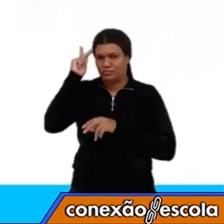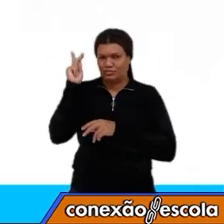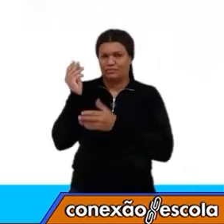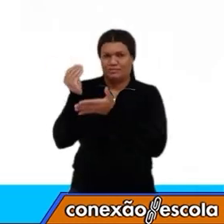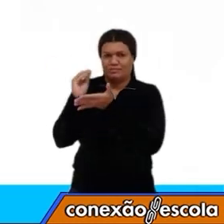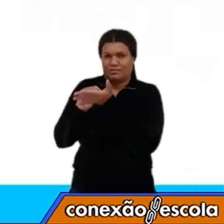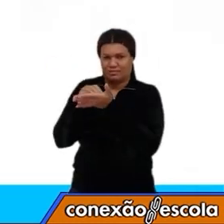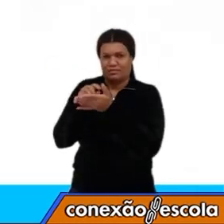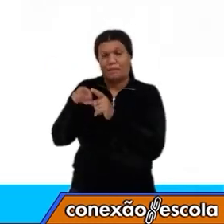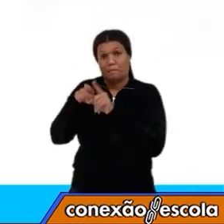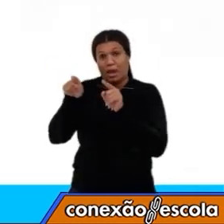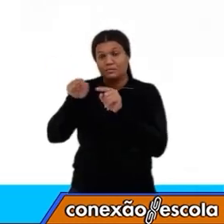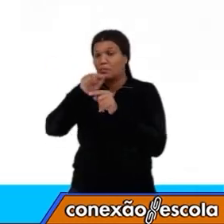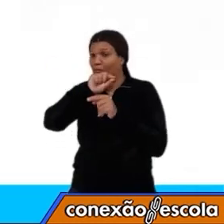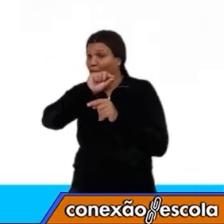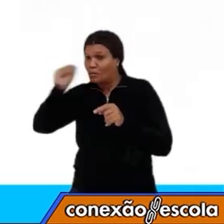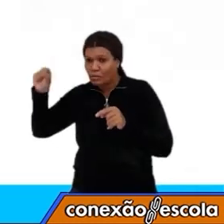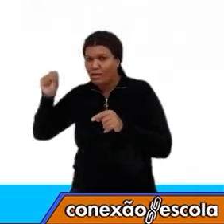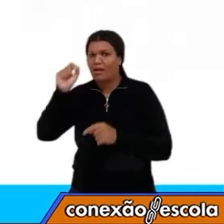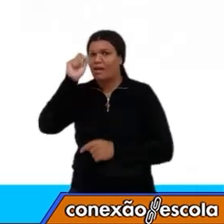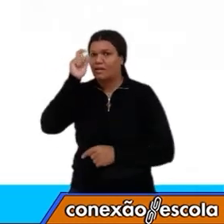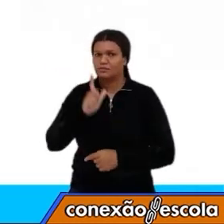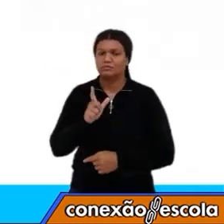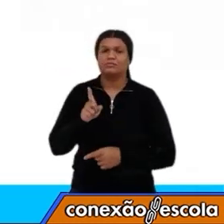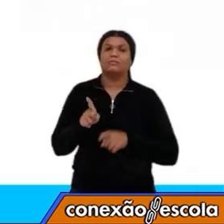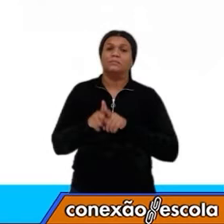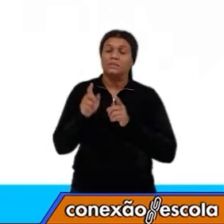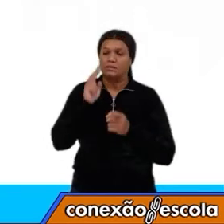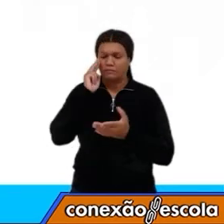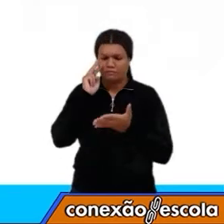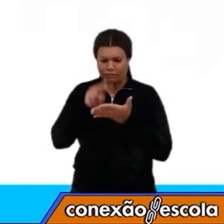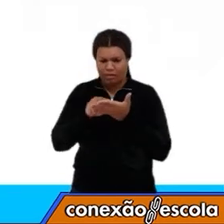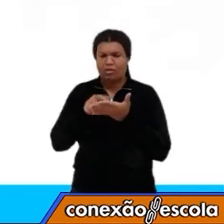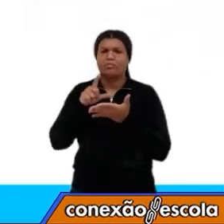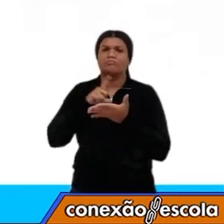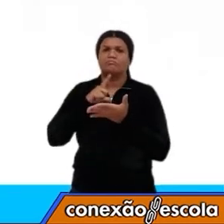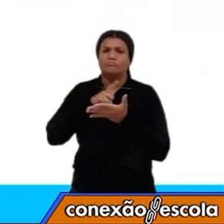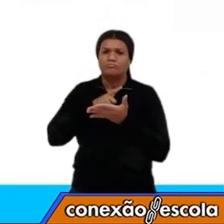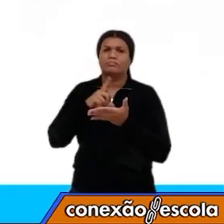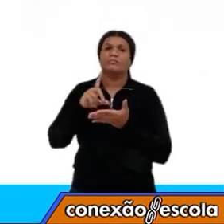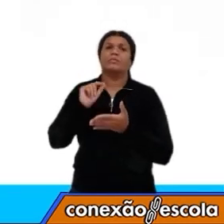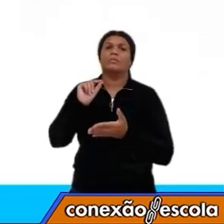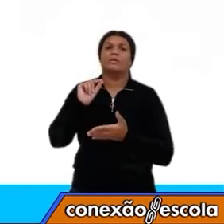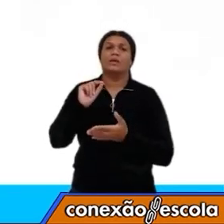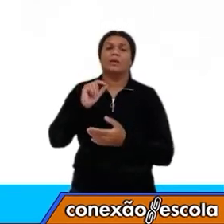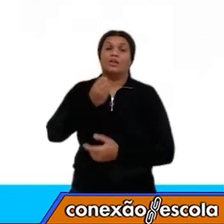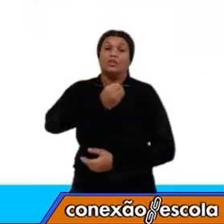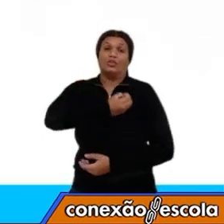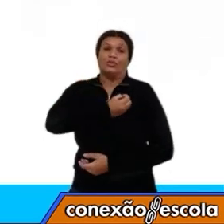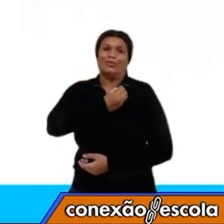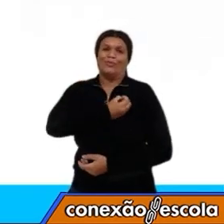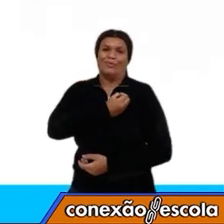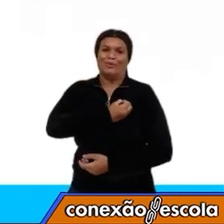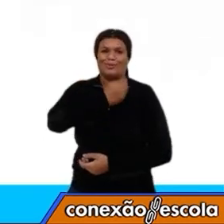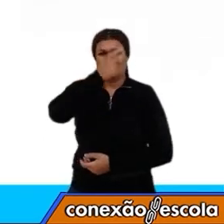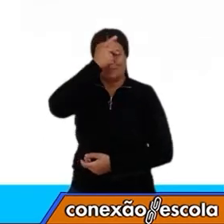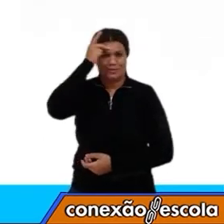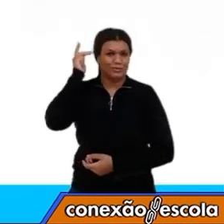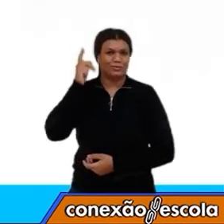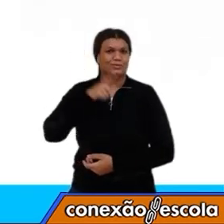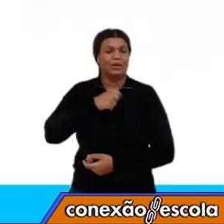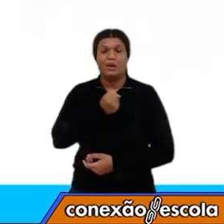Porém, você vai ver o número do cliente, alguns